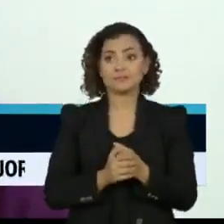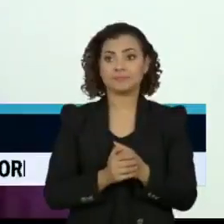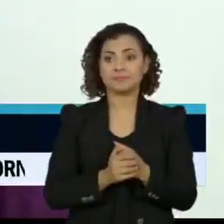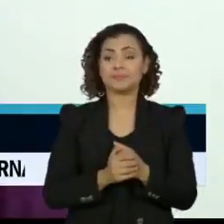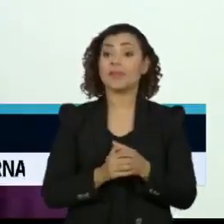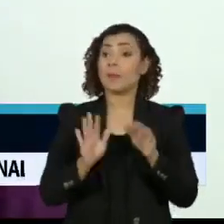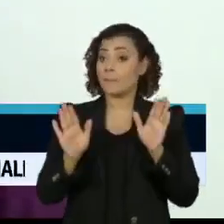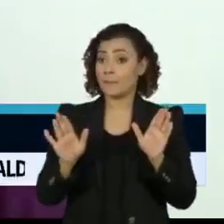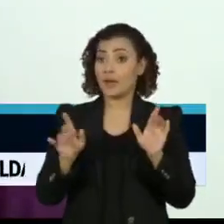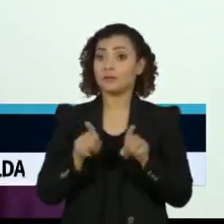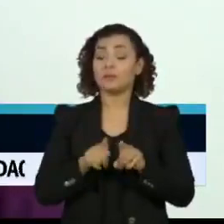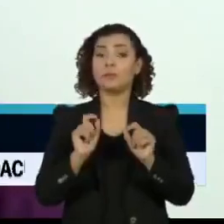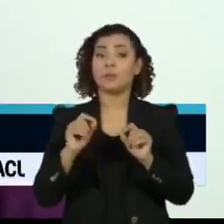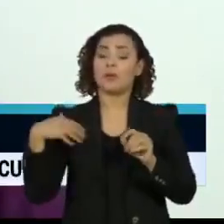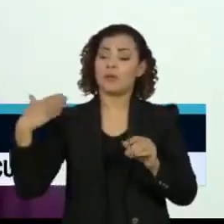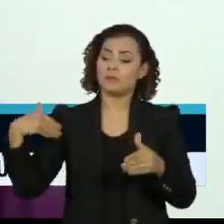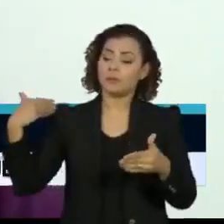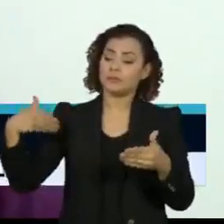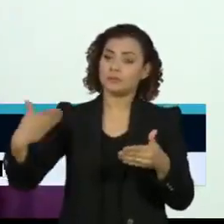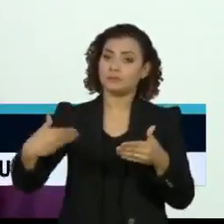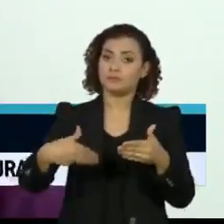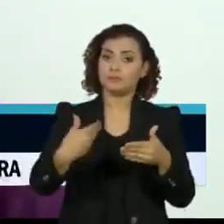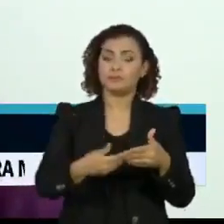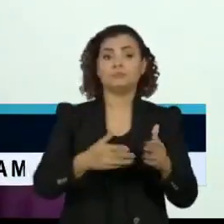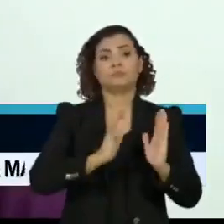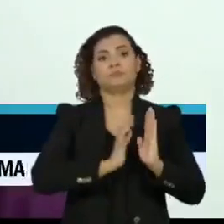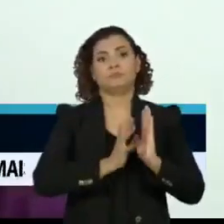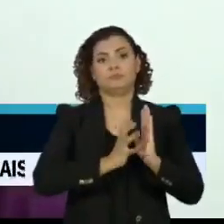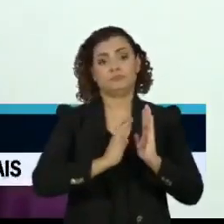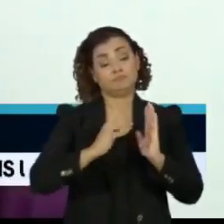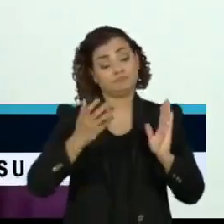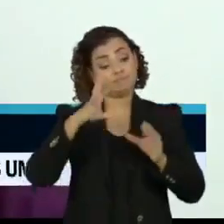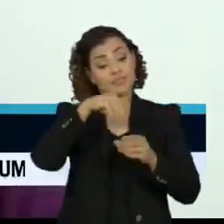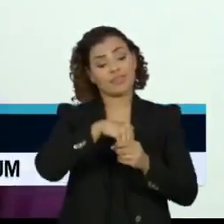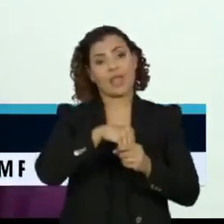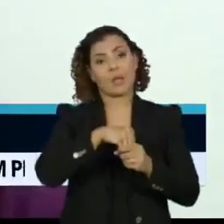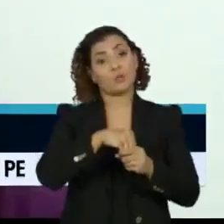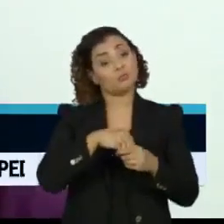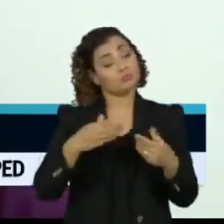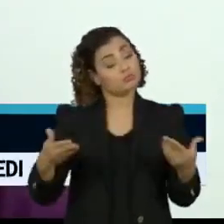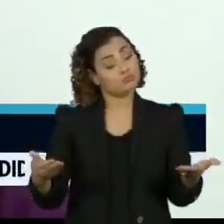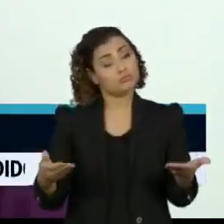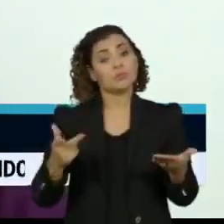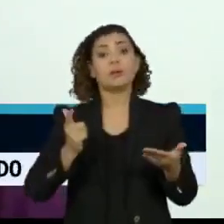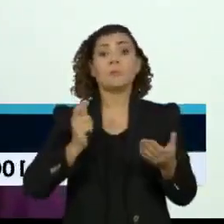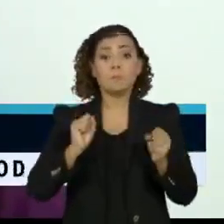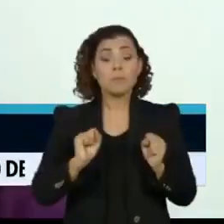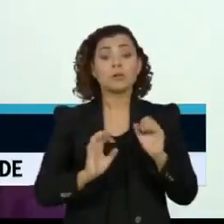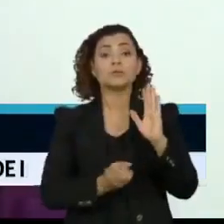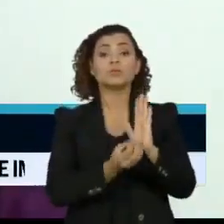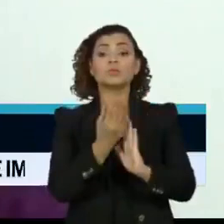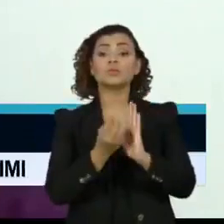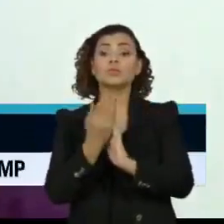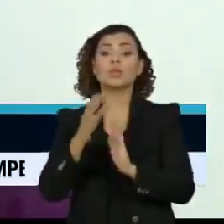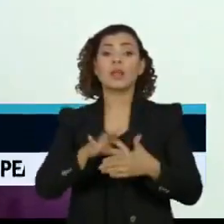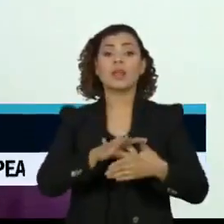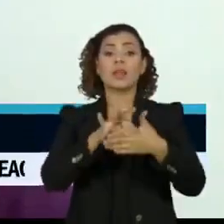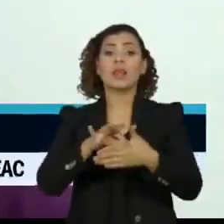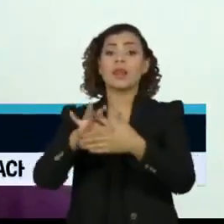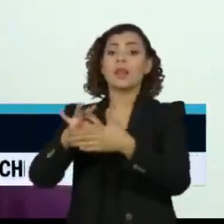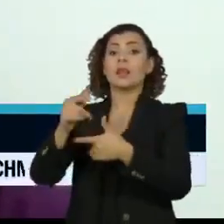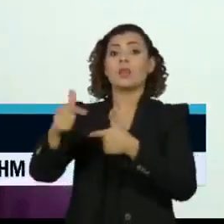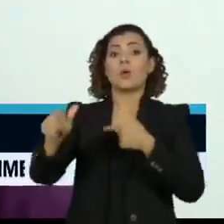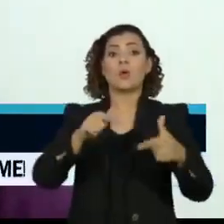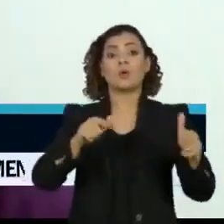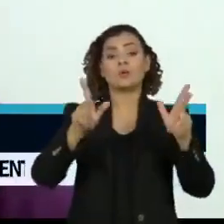mas também é um processo interno do partido, onde estão surgindo novas lideranças,